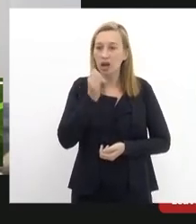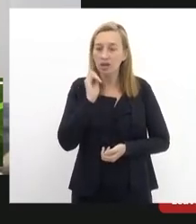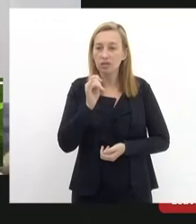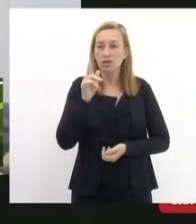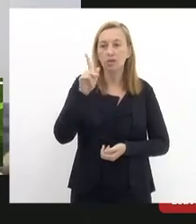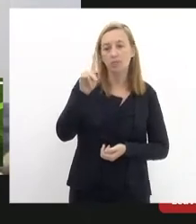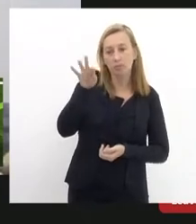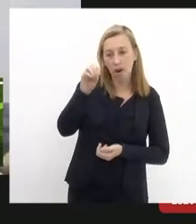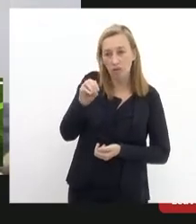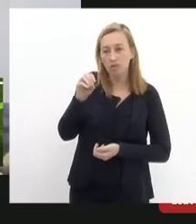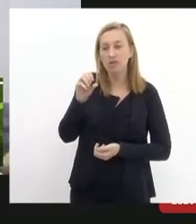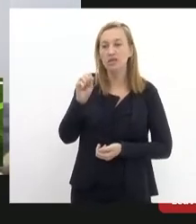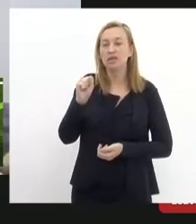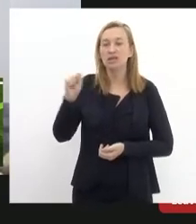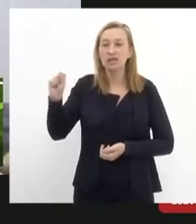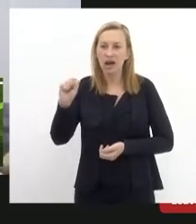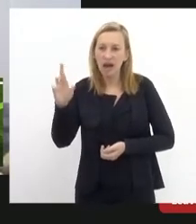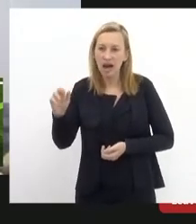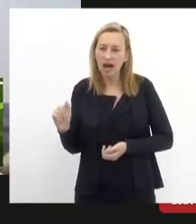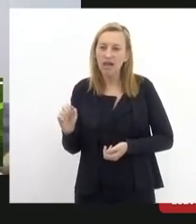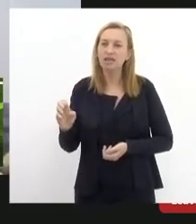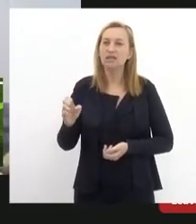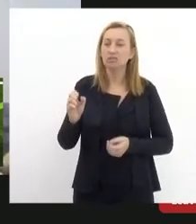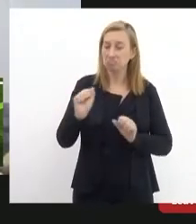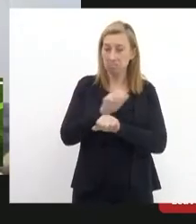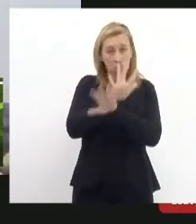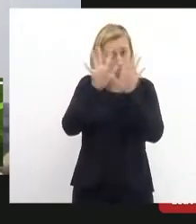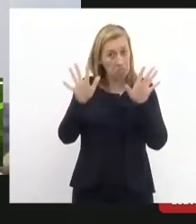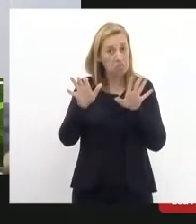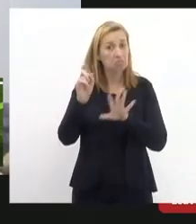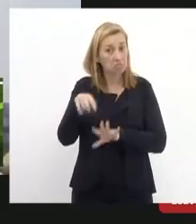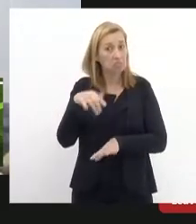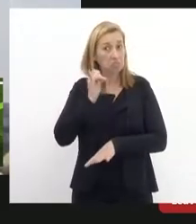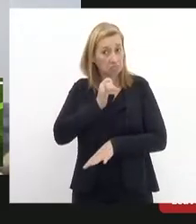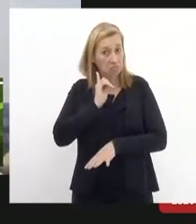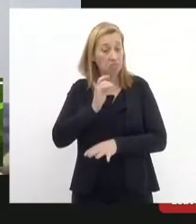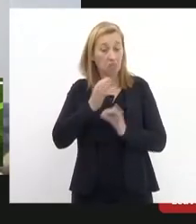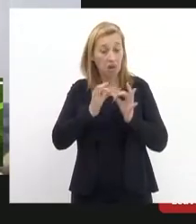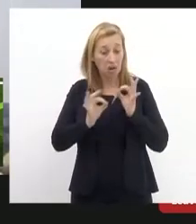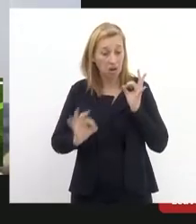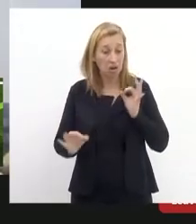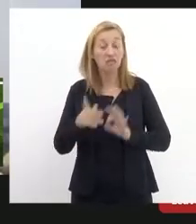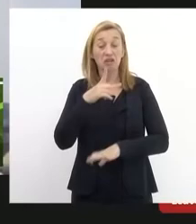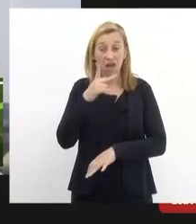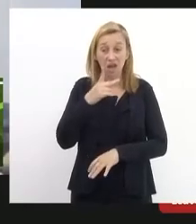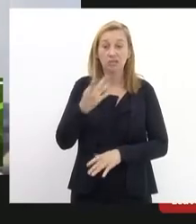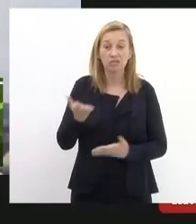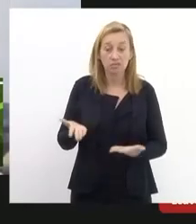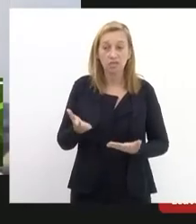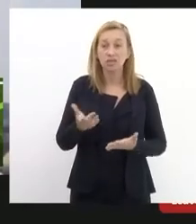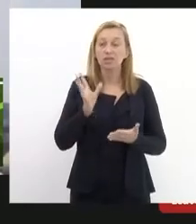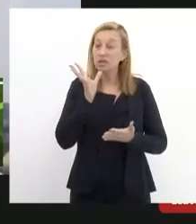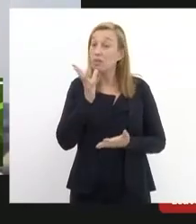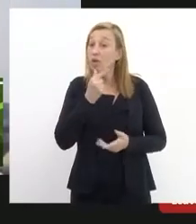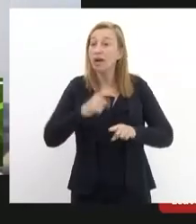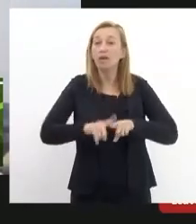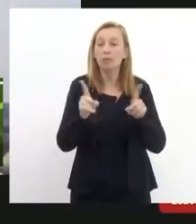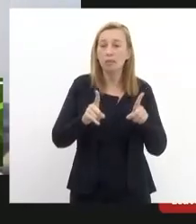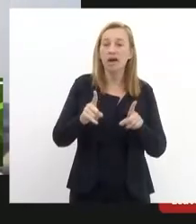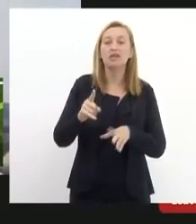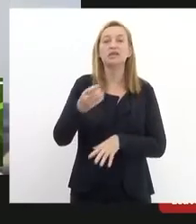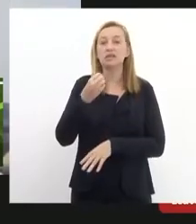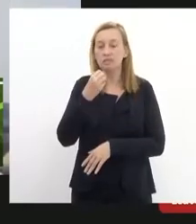Saad que clareza é relatório longo falado demorado mas muito